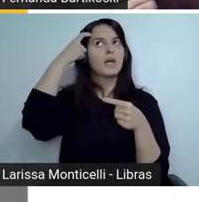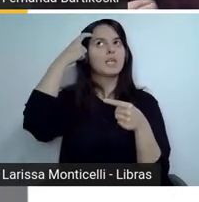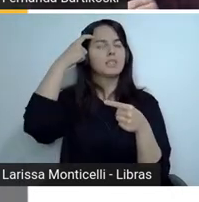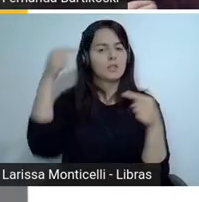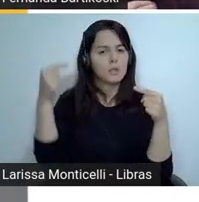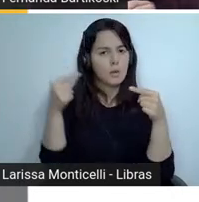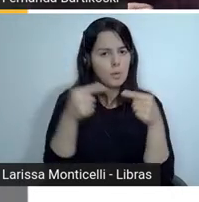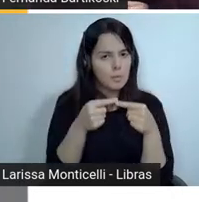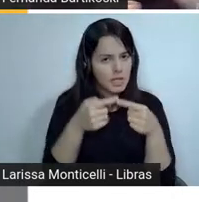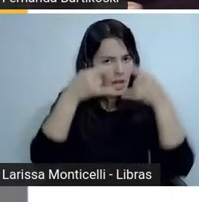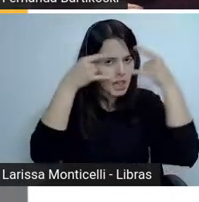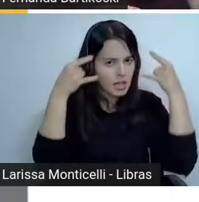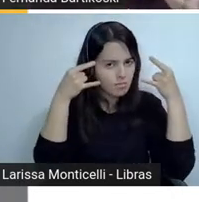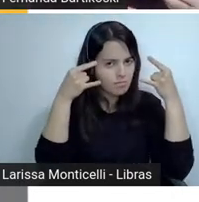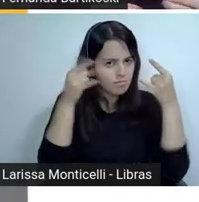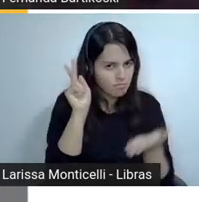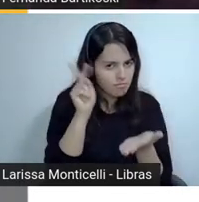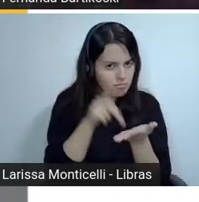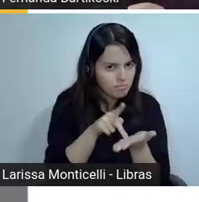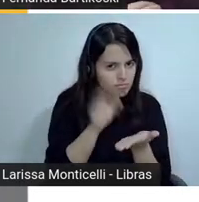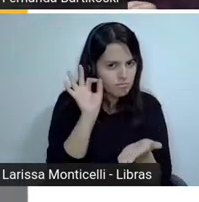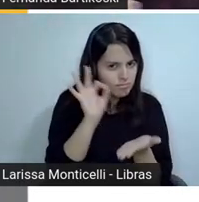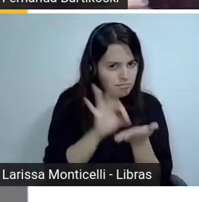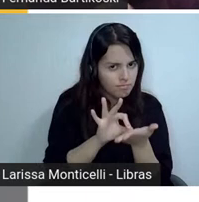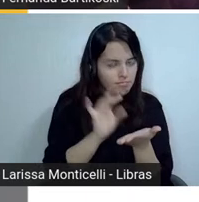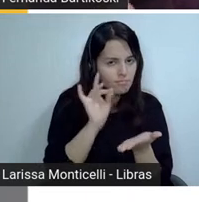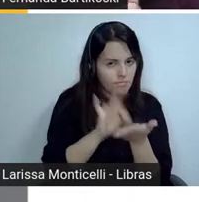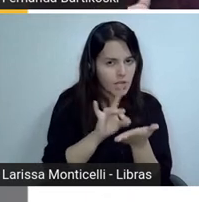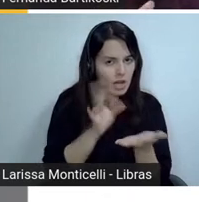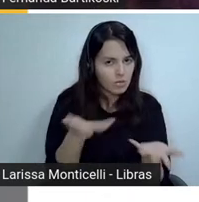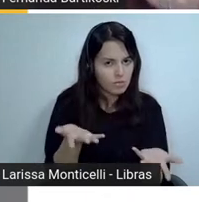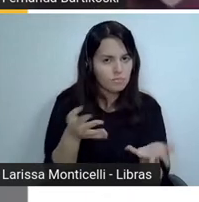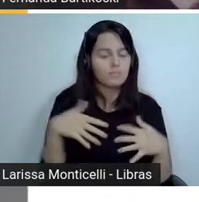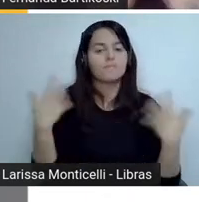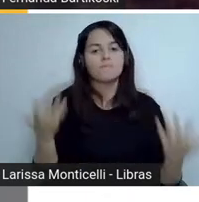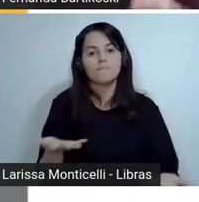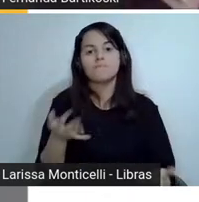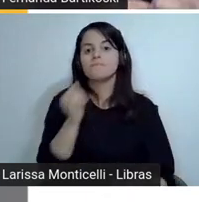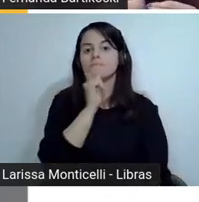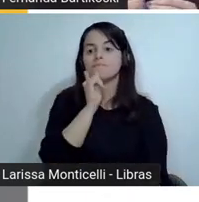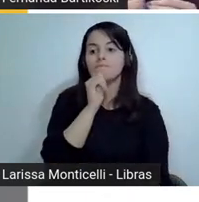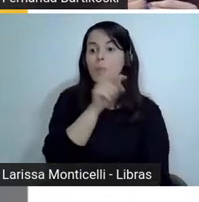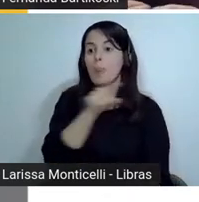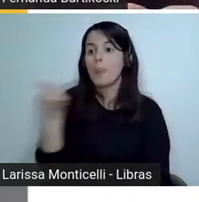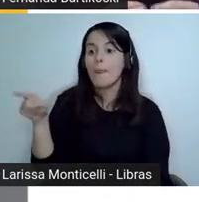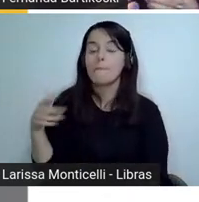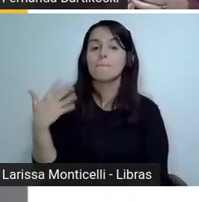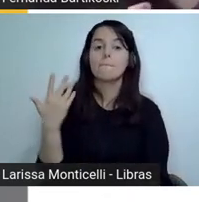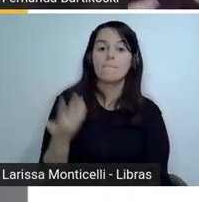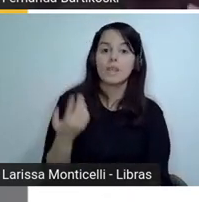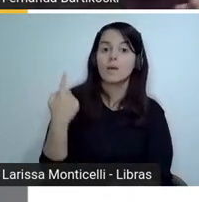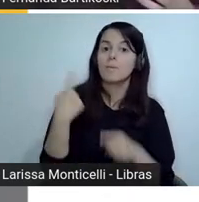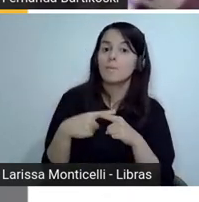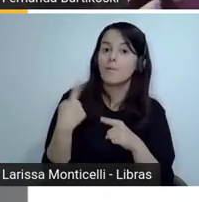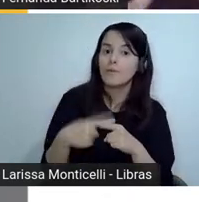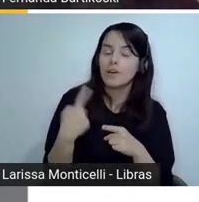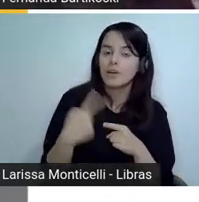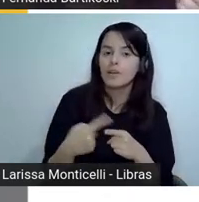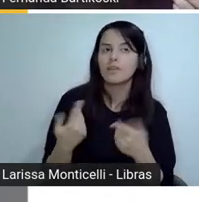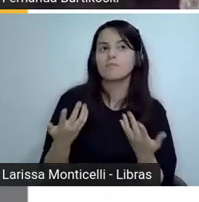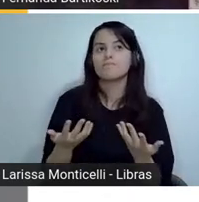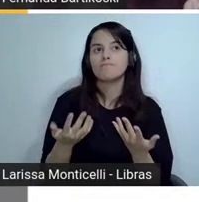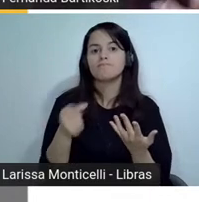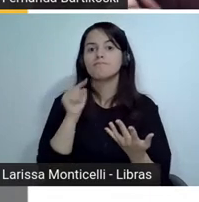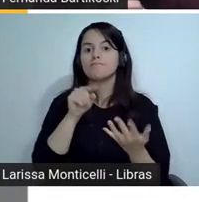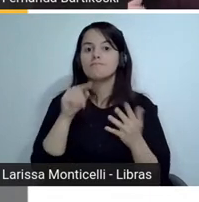dos nossos alunos né o que eles pensaram quais eram as motivações então é um trabalho bem interessante para para gerar essa